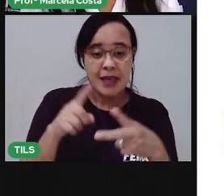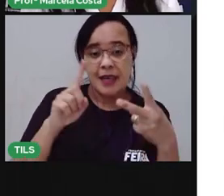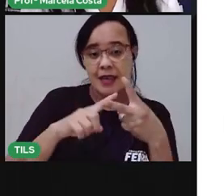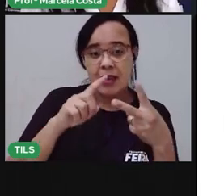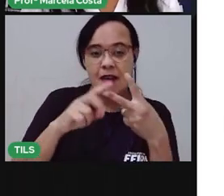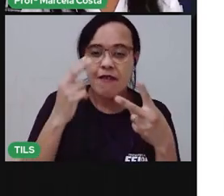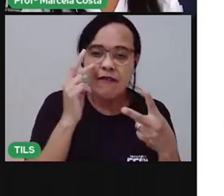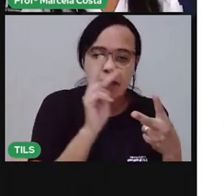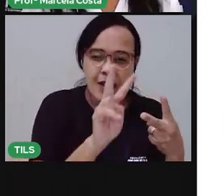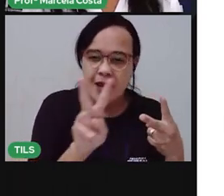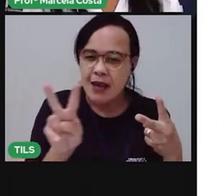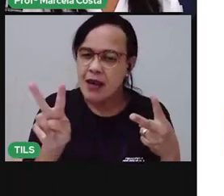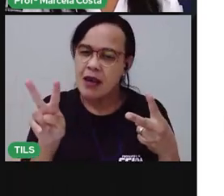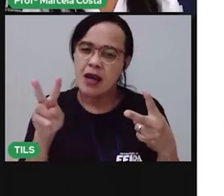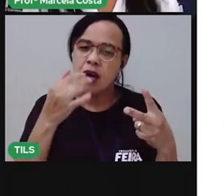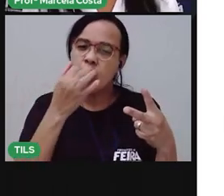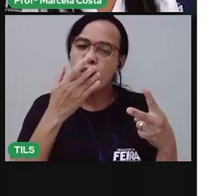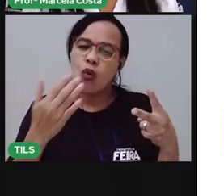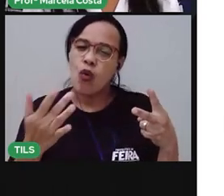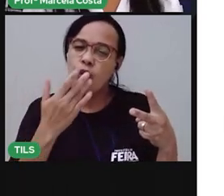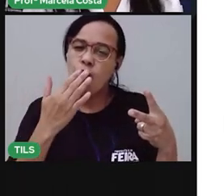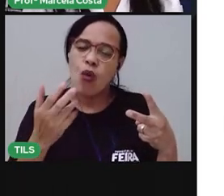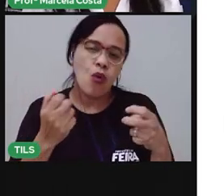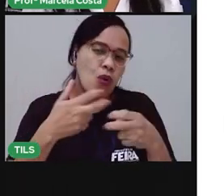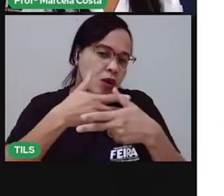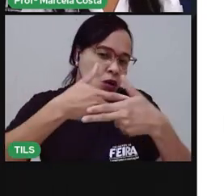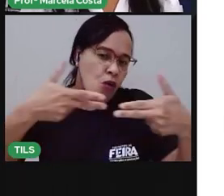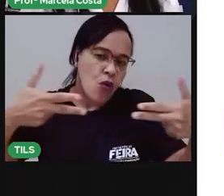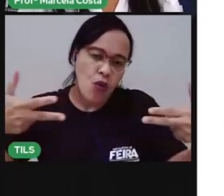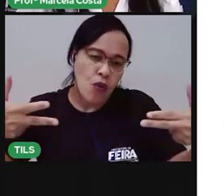identificar as cores, as formas.